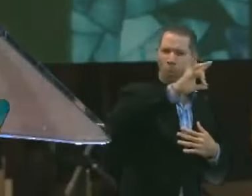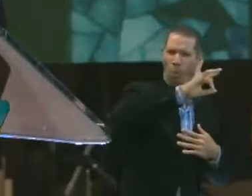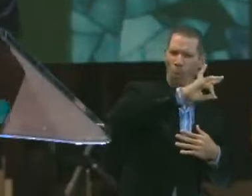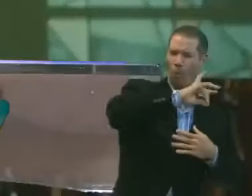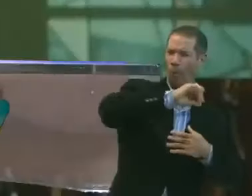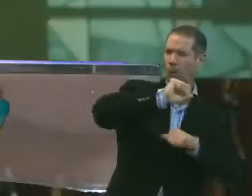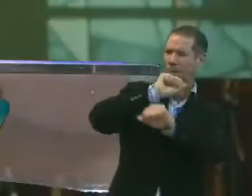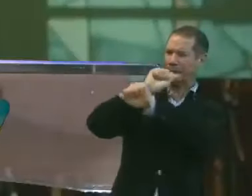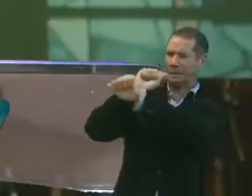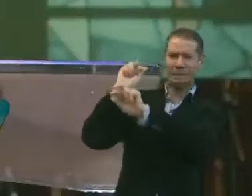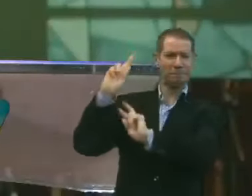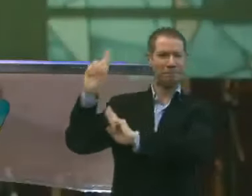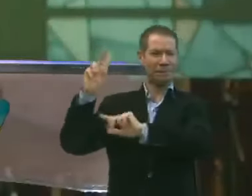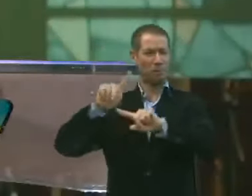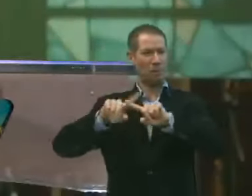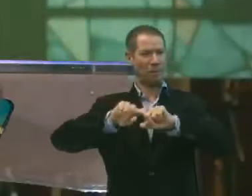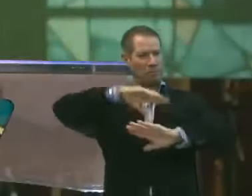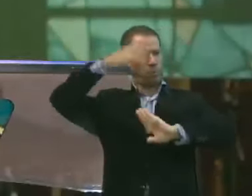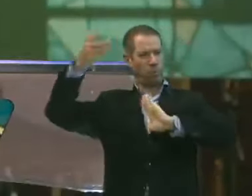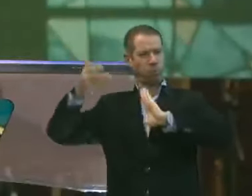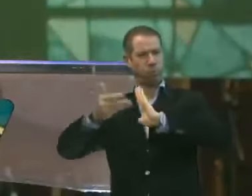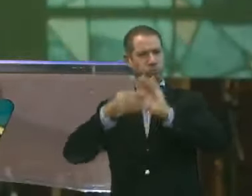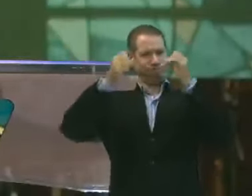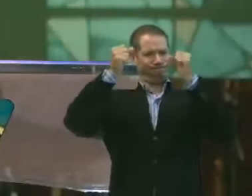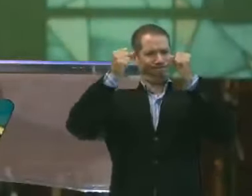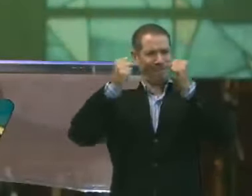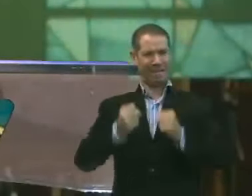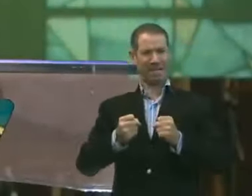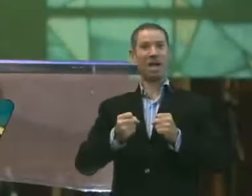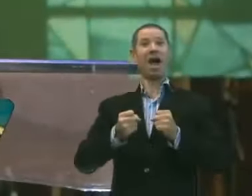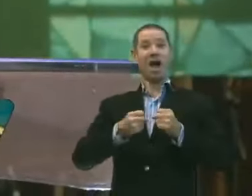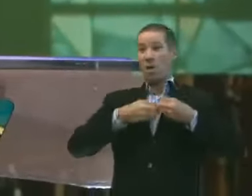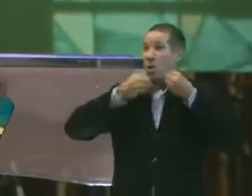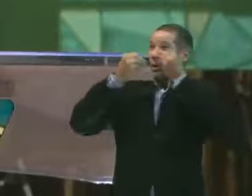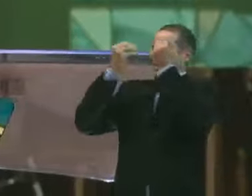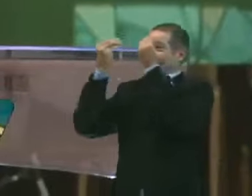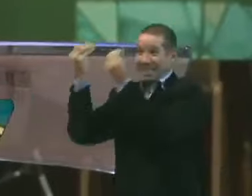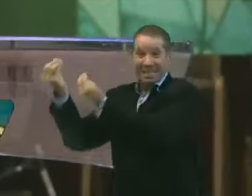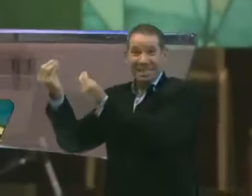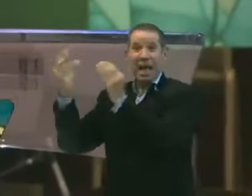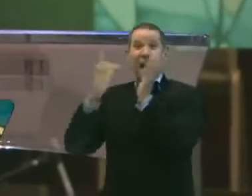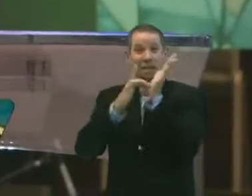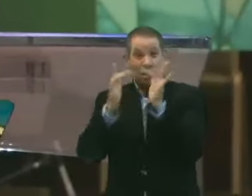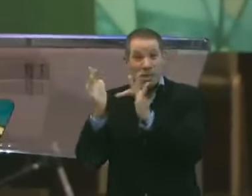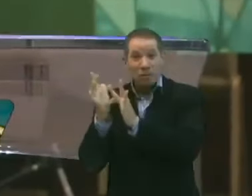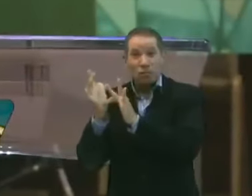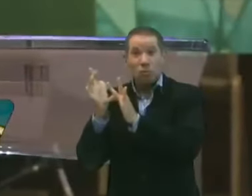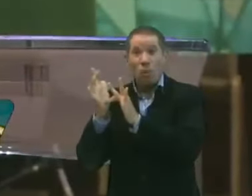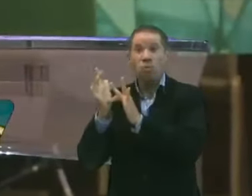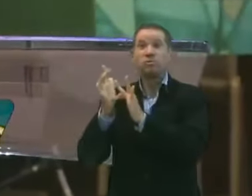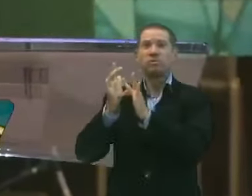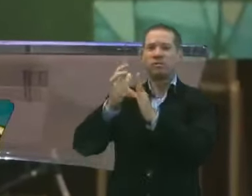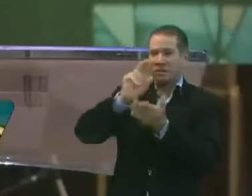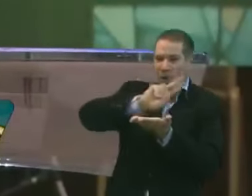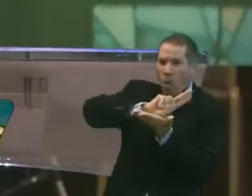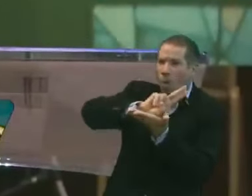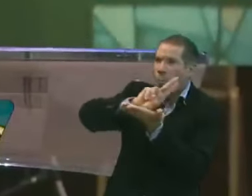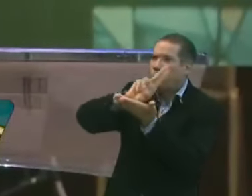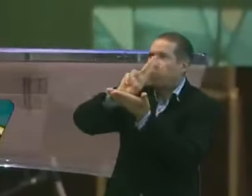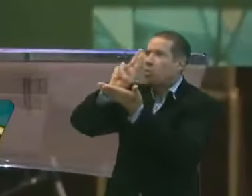esperança. Porque toda autoridade foi dada a Jesus. E debaixo desse nome,